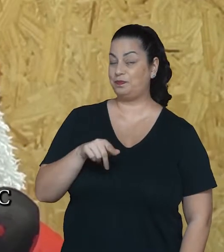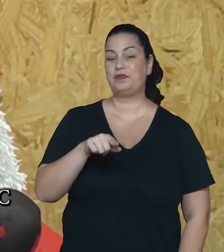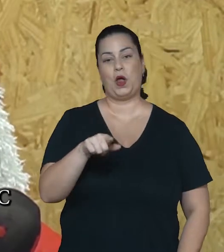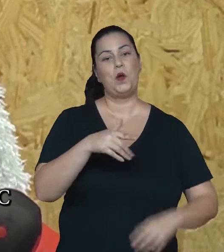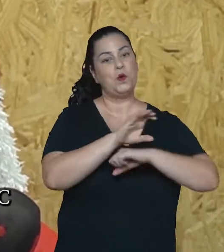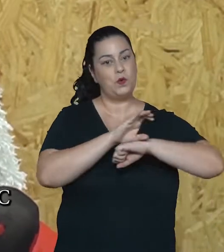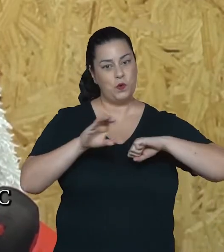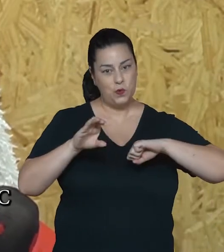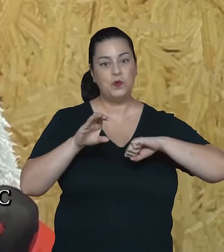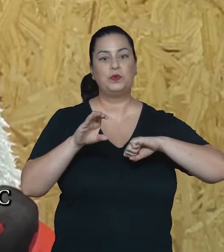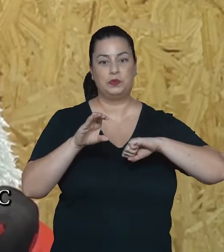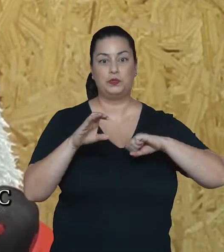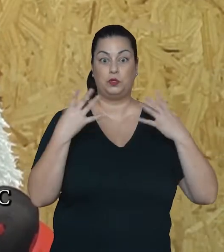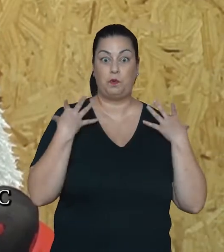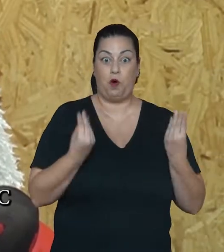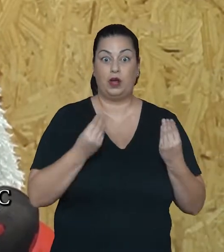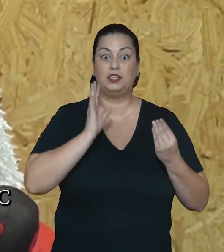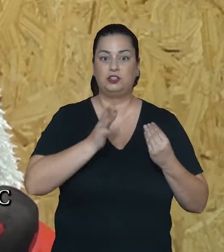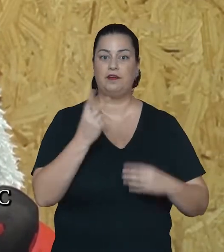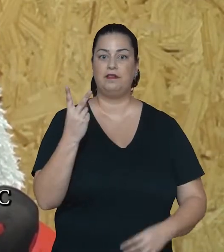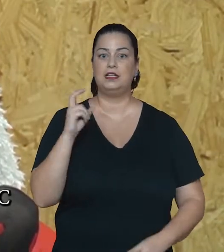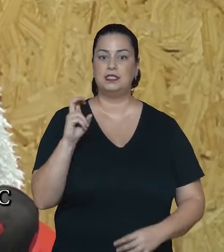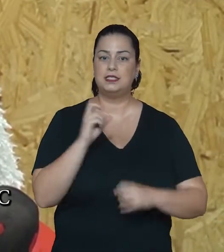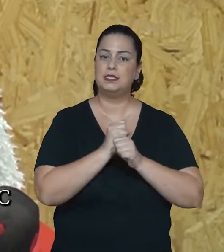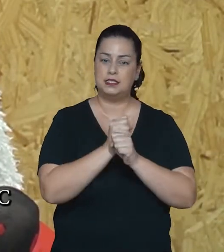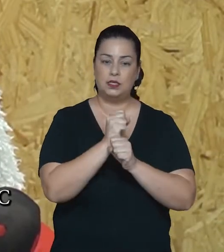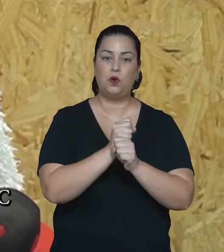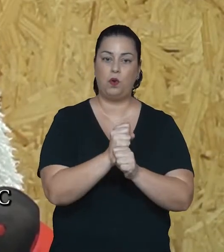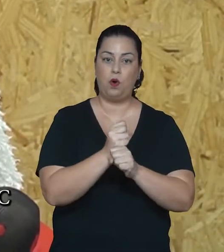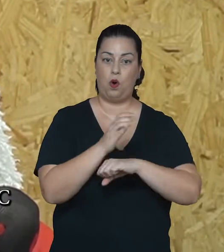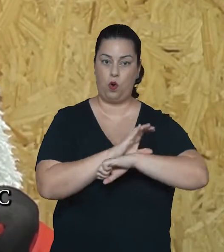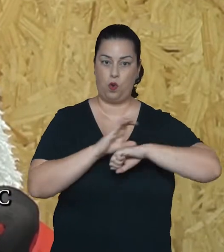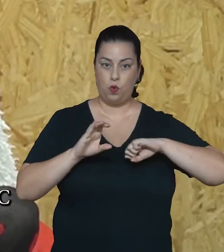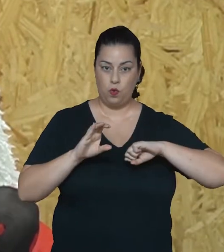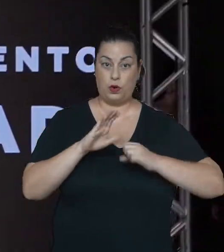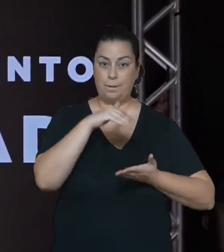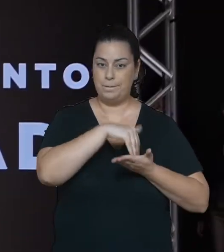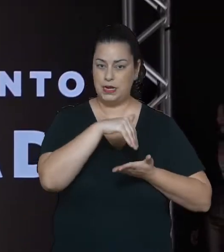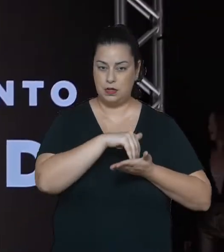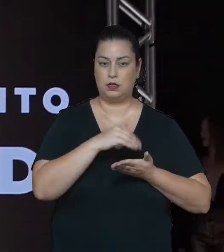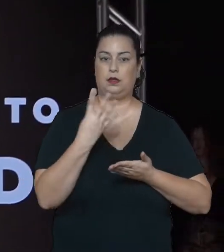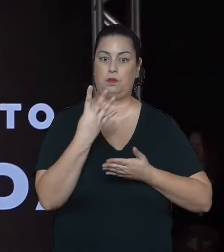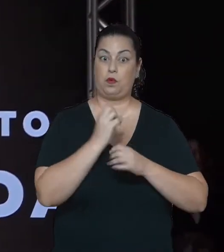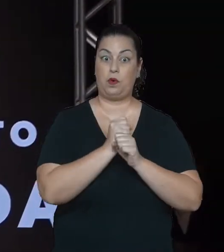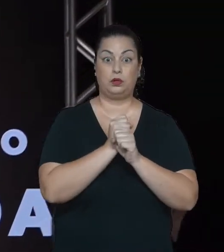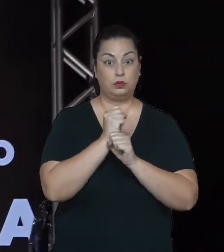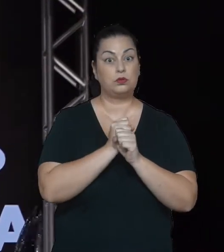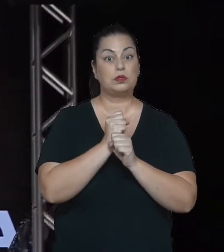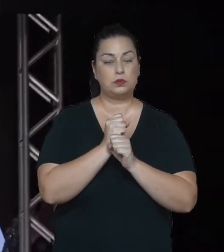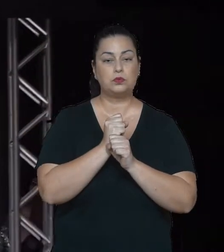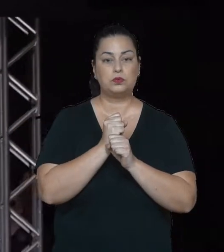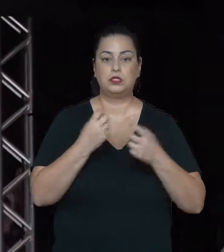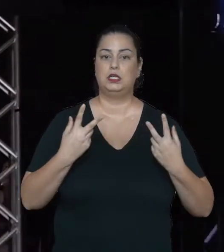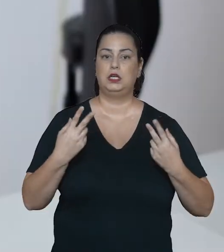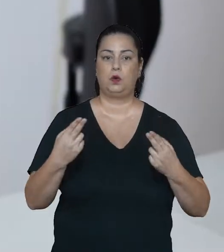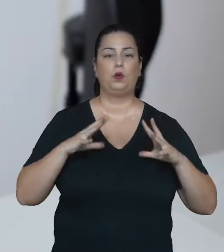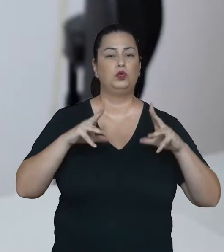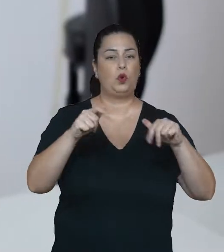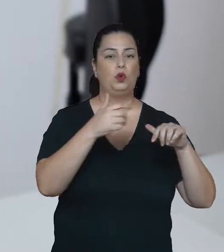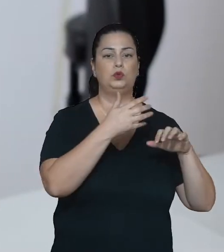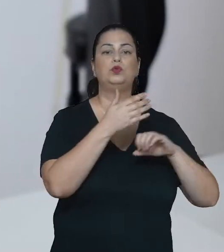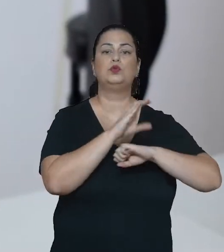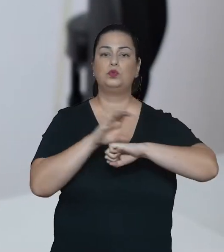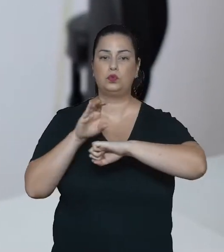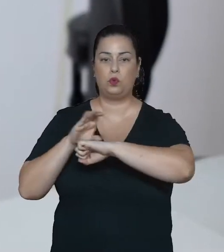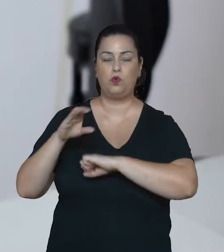respondo. O curso de moda do UDESC Ser Arte existe há mais de 25 anos. É um curso que tem duração de no mínimo 4 anos